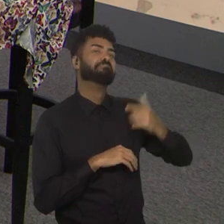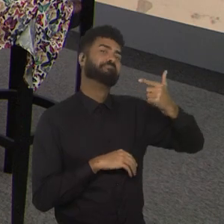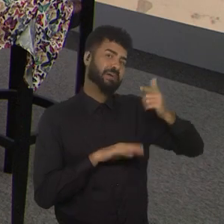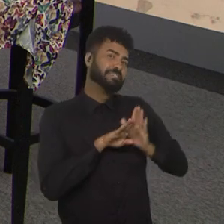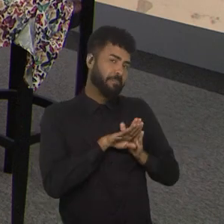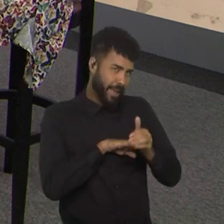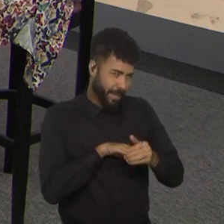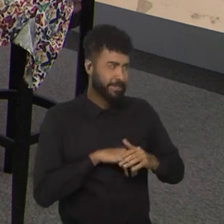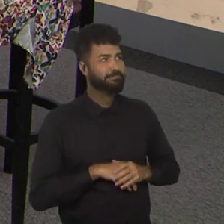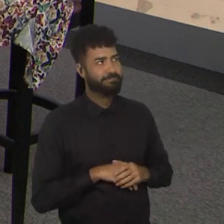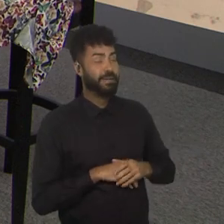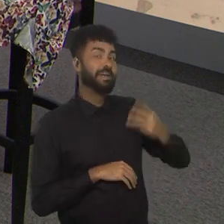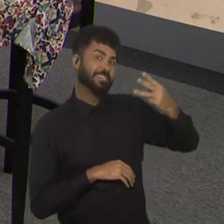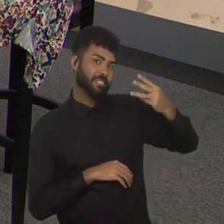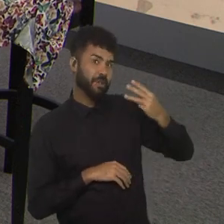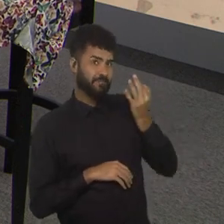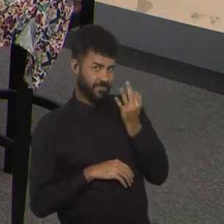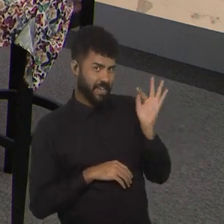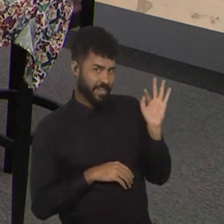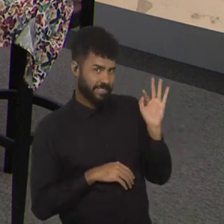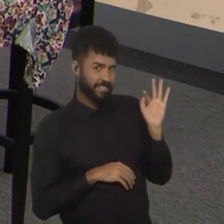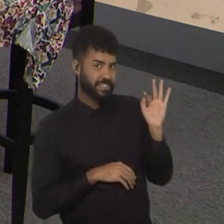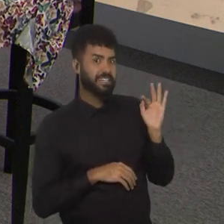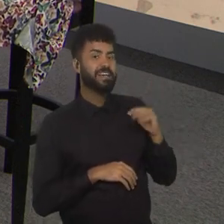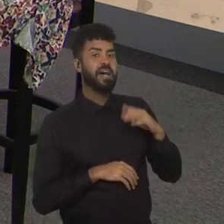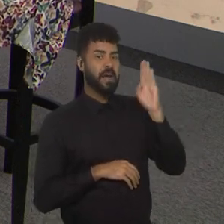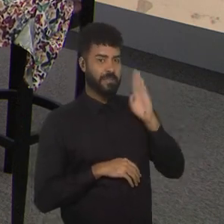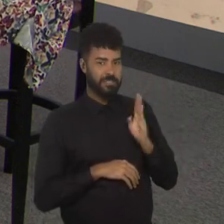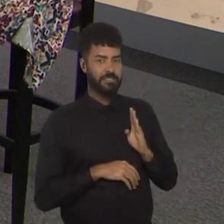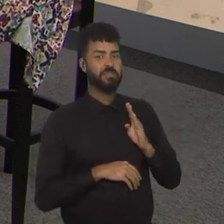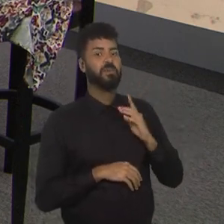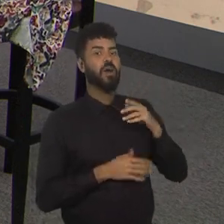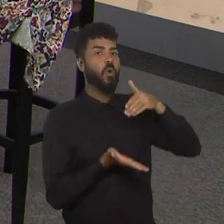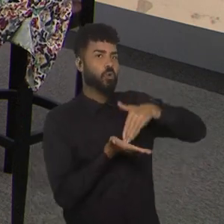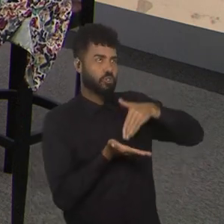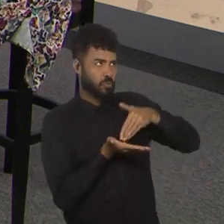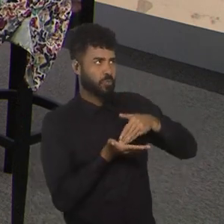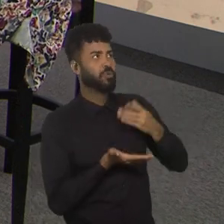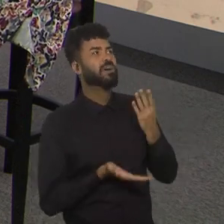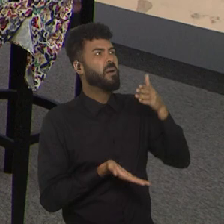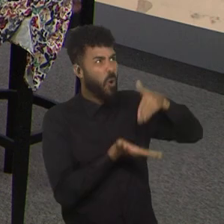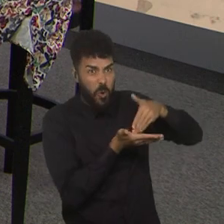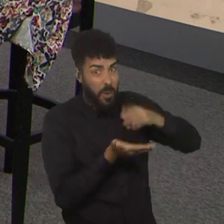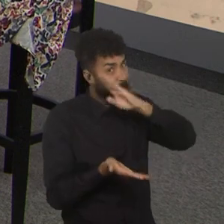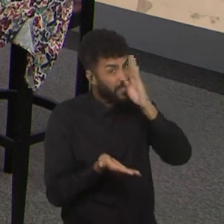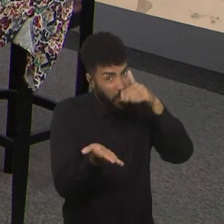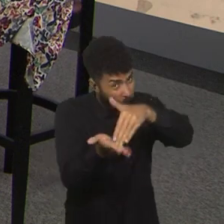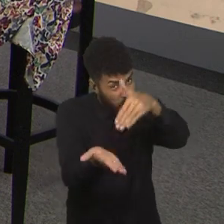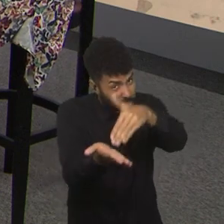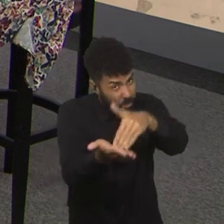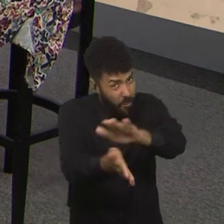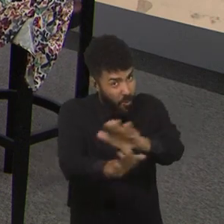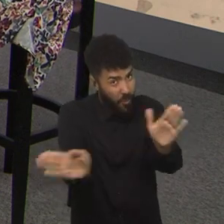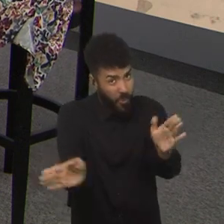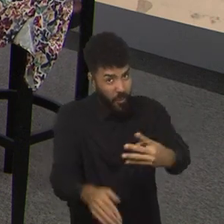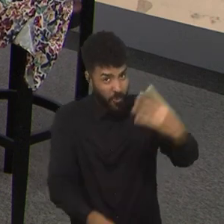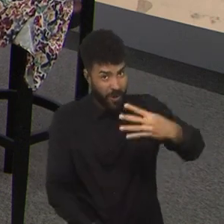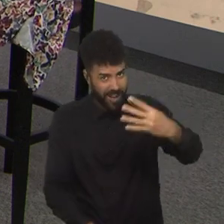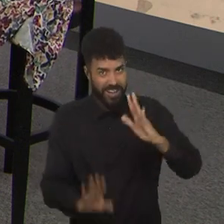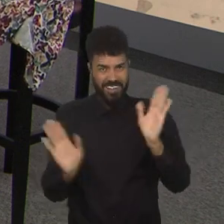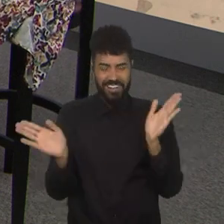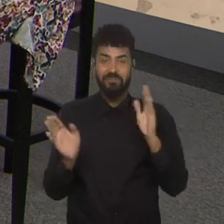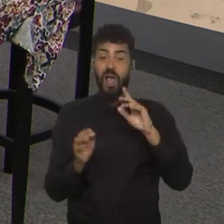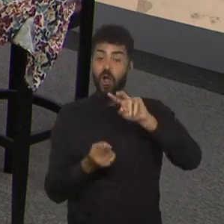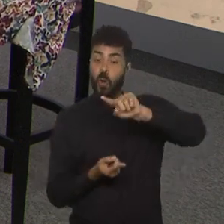Jamaica segundo, Jamaica segundo, França lá em terceiro, Brasil, Brasil, Zebra, Zebra.